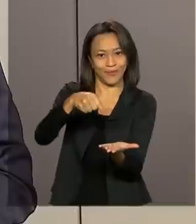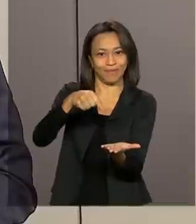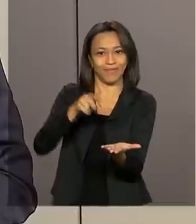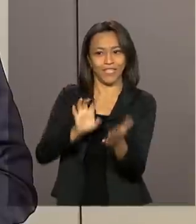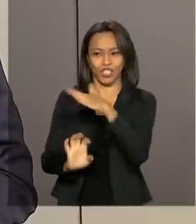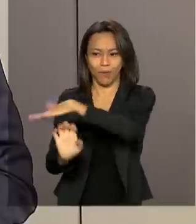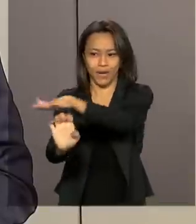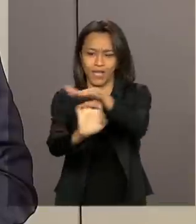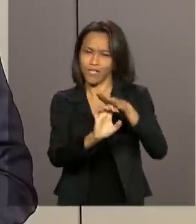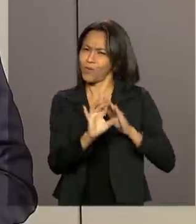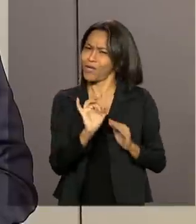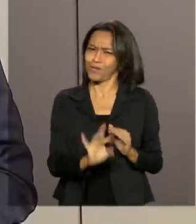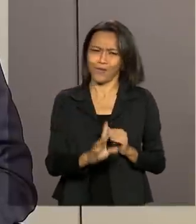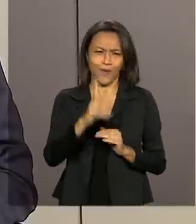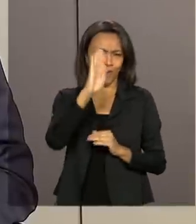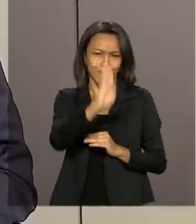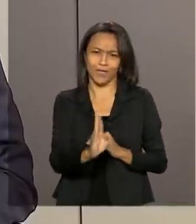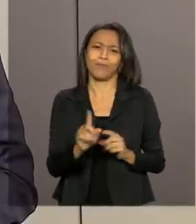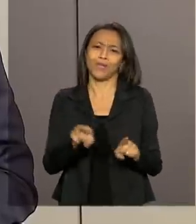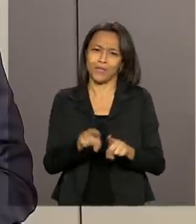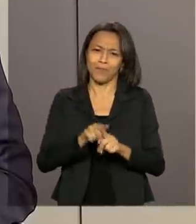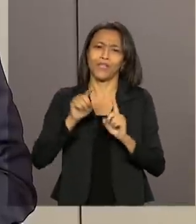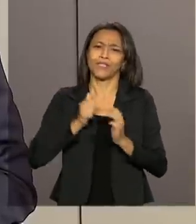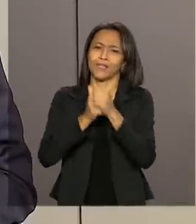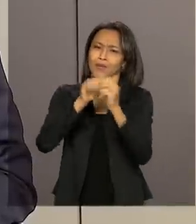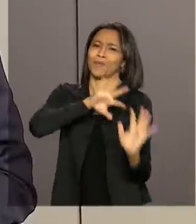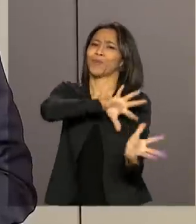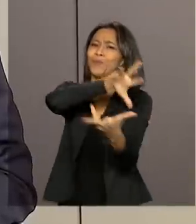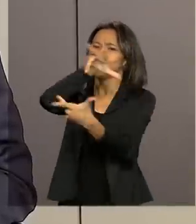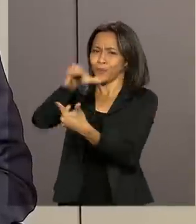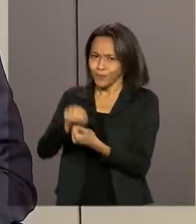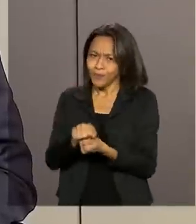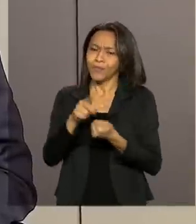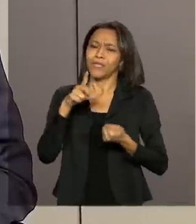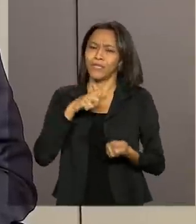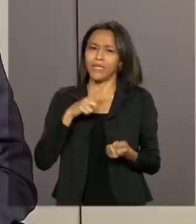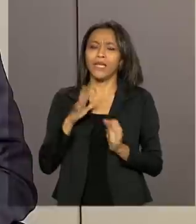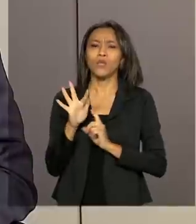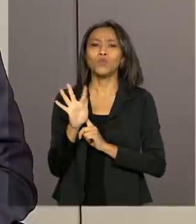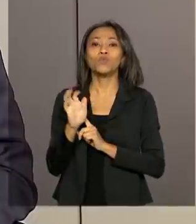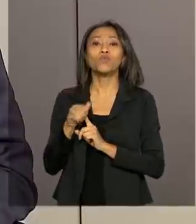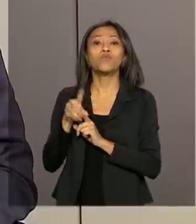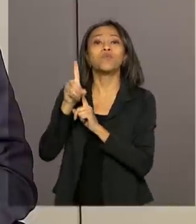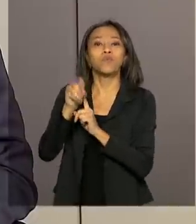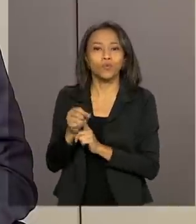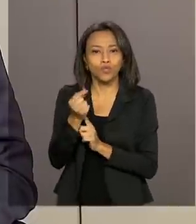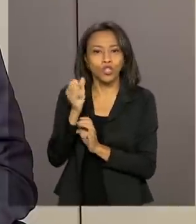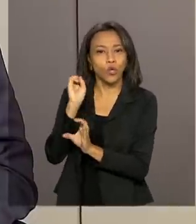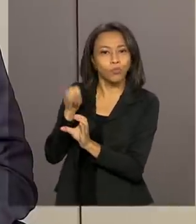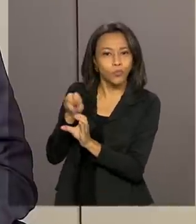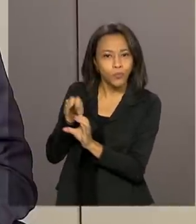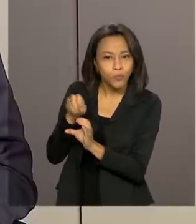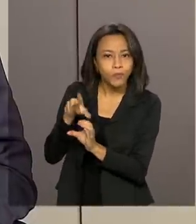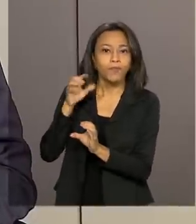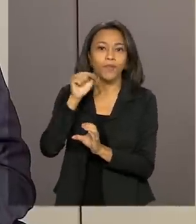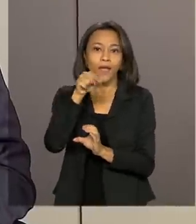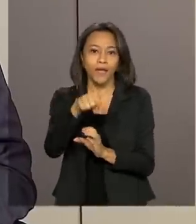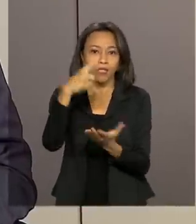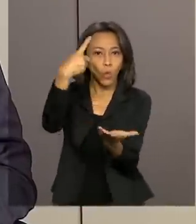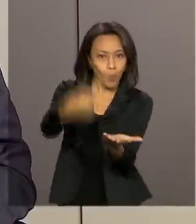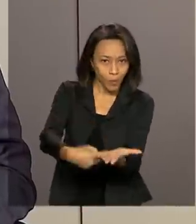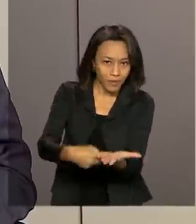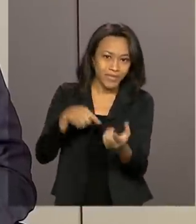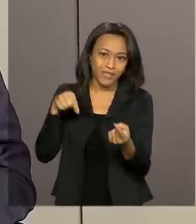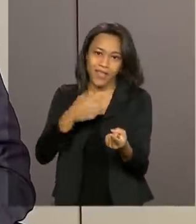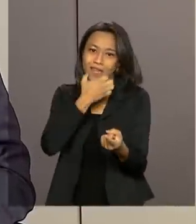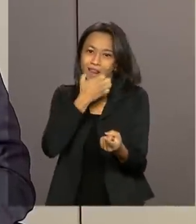não só aqui no Brasil, mas no mundo como um todo, e aí inclui-se os grandes fundos de investimento, a agenda que se chama, pela sigla